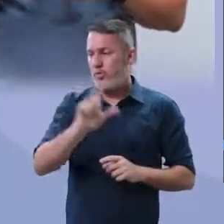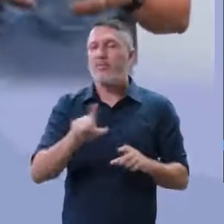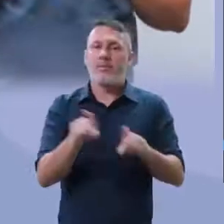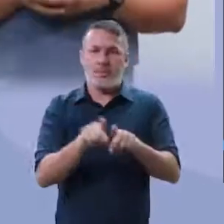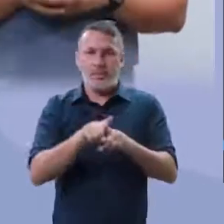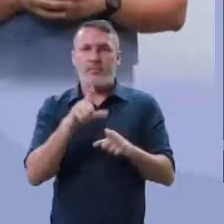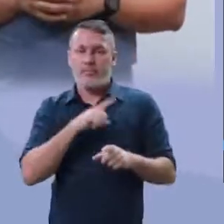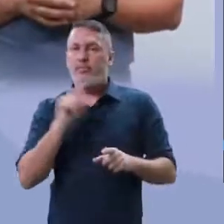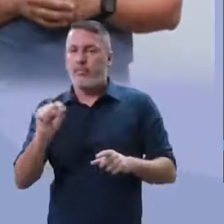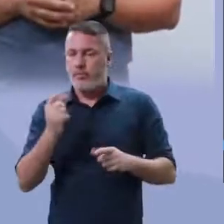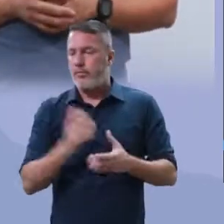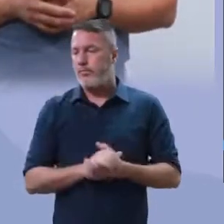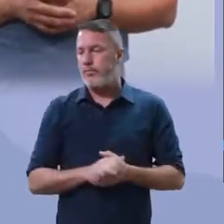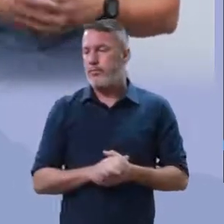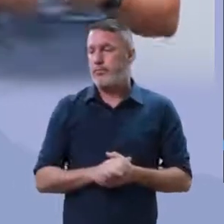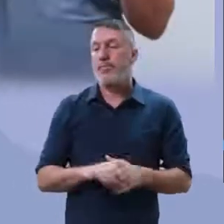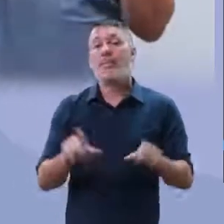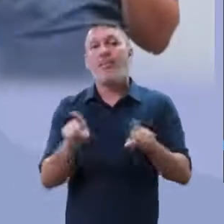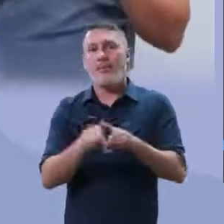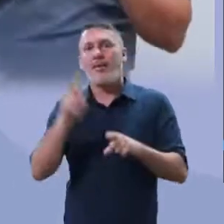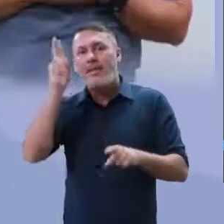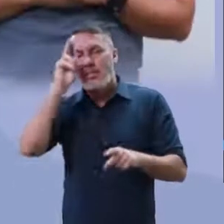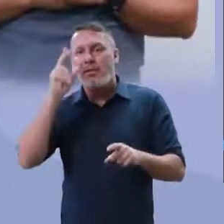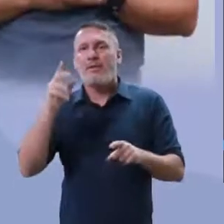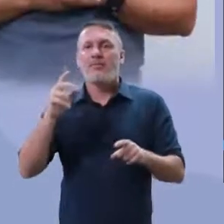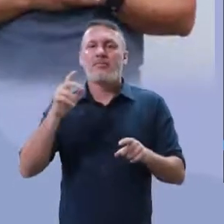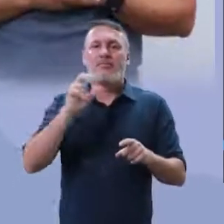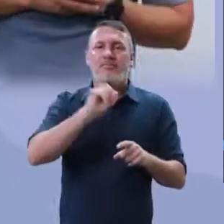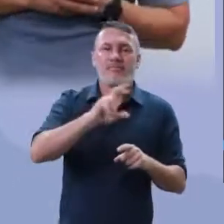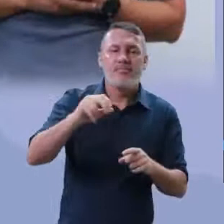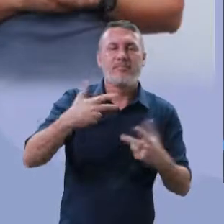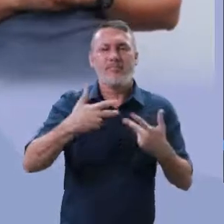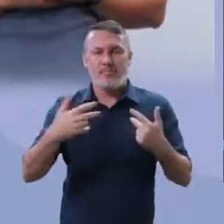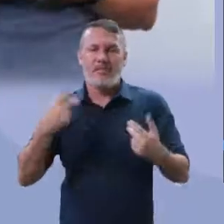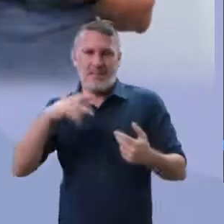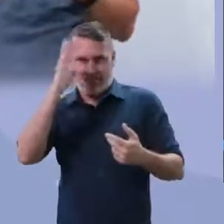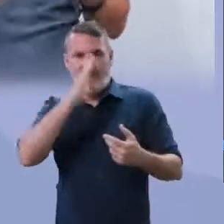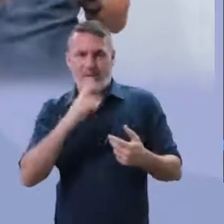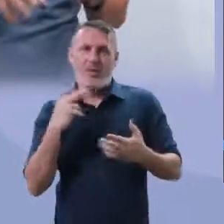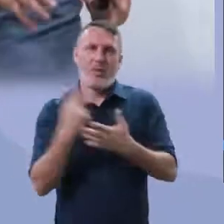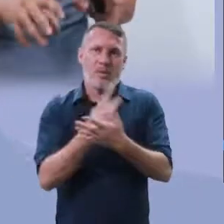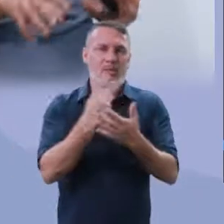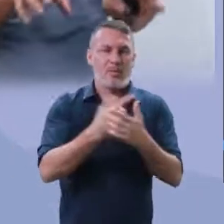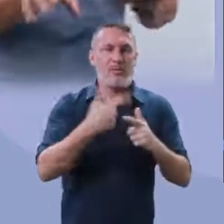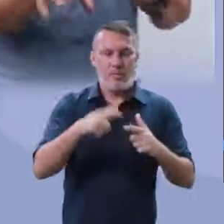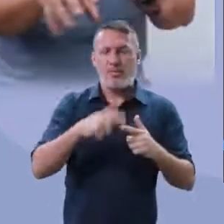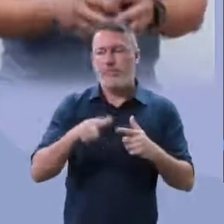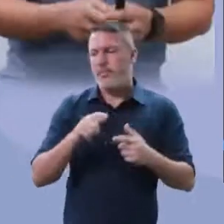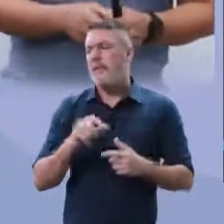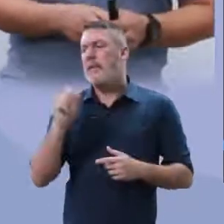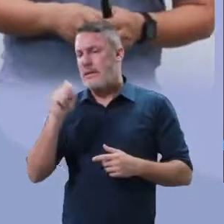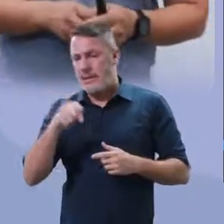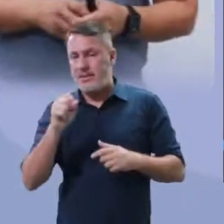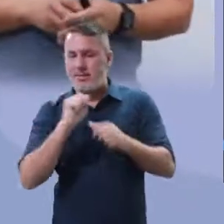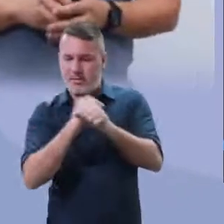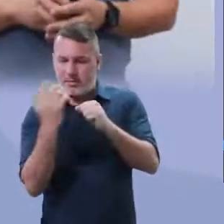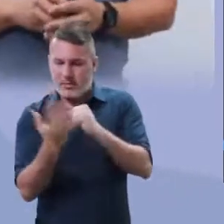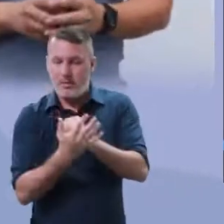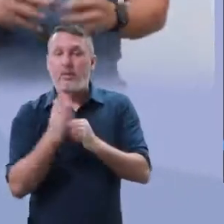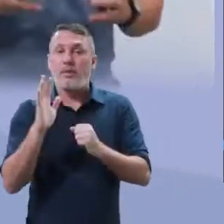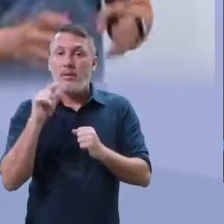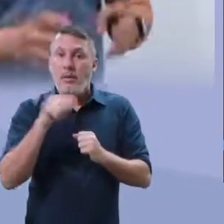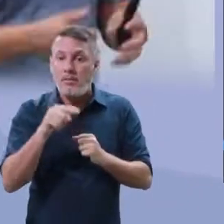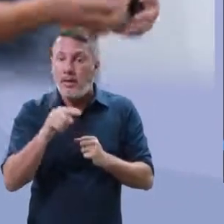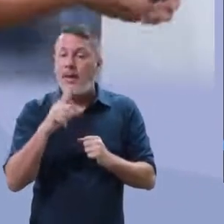epidemias apenas no momento do surto. Nós falamos sobre essa aula de epidemias. Uma pessoa, mas epidemias, você falou que é algo mais centralizado.